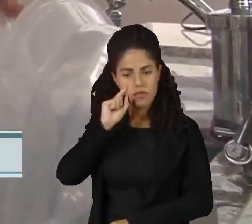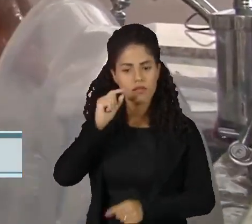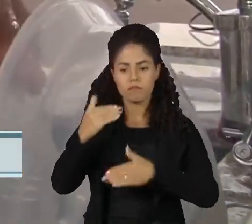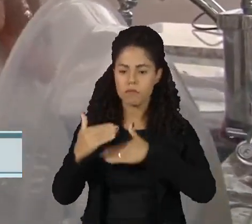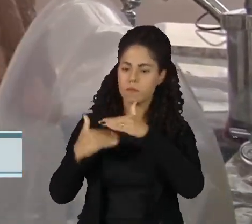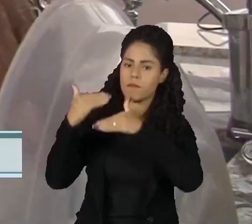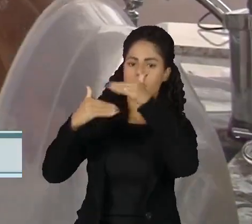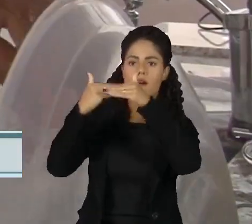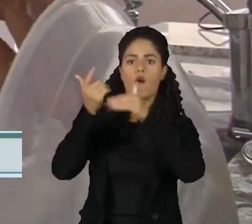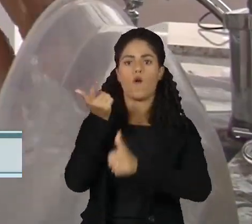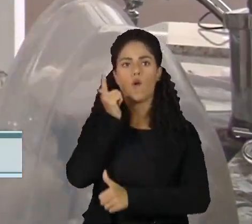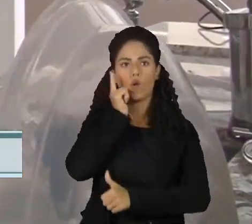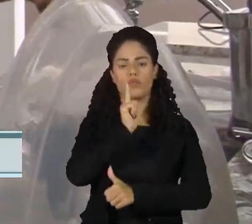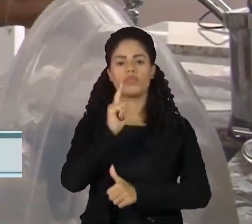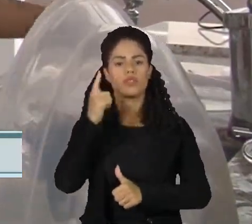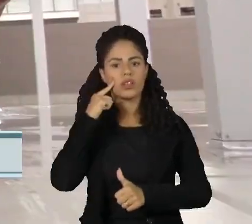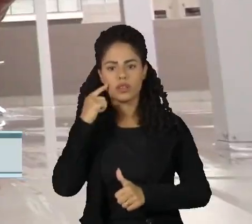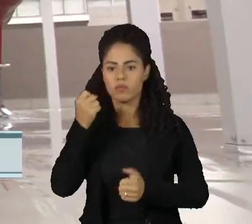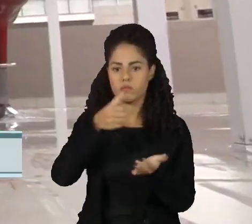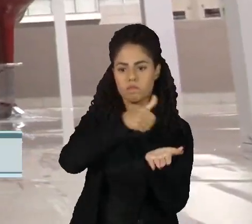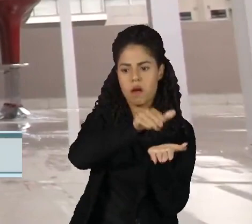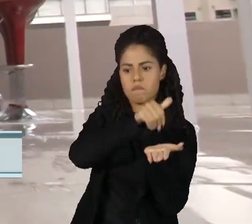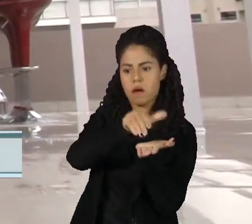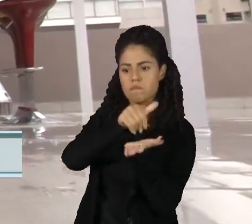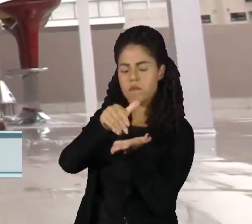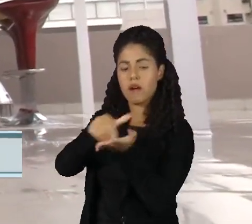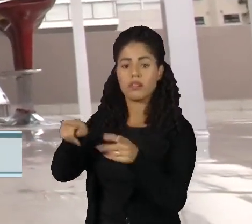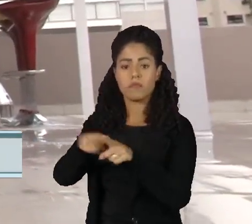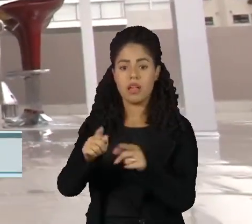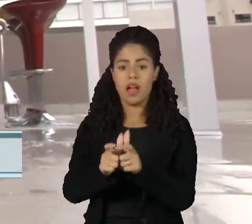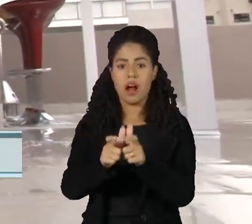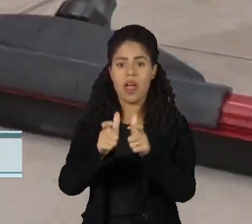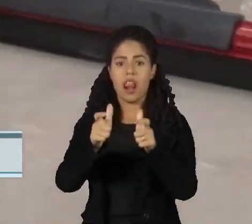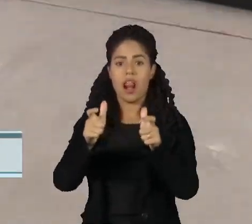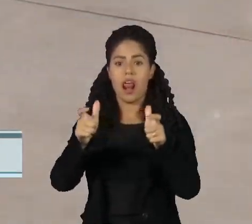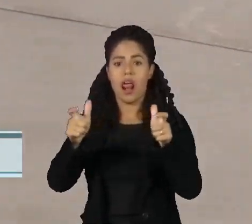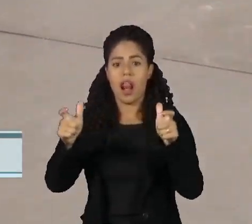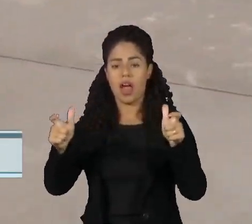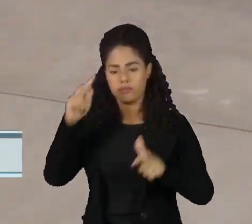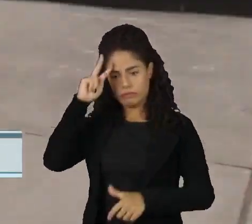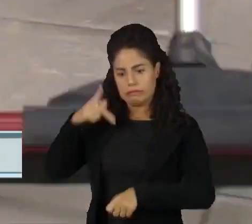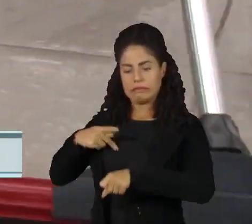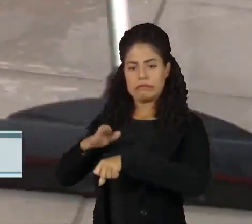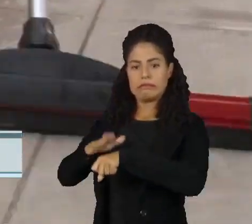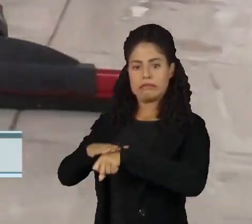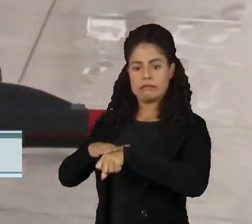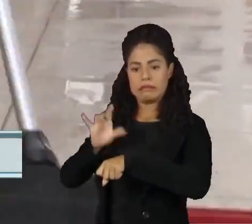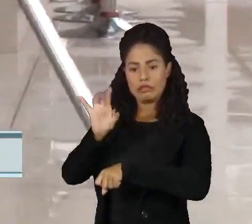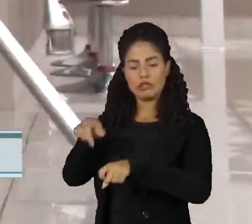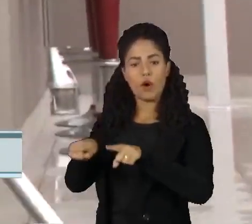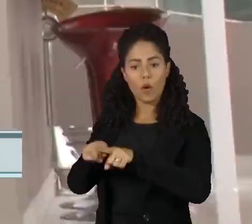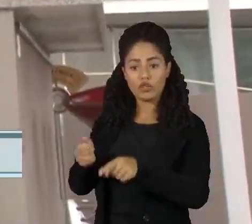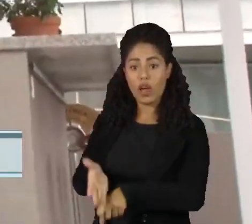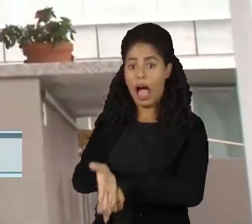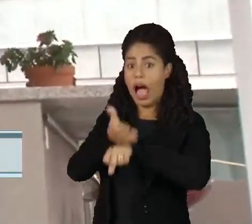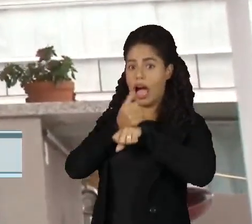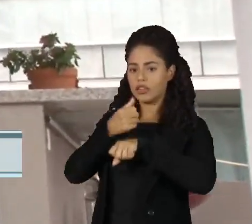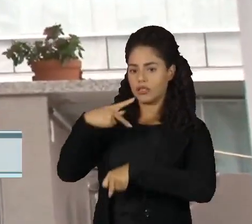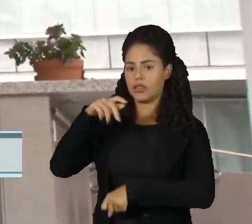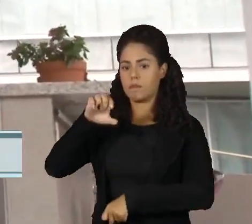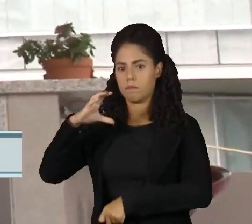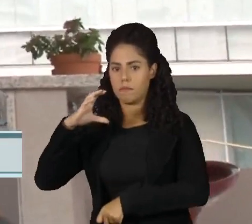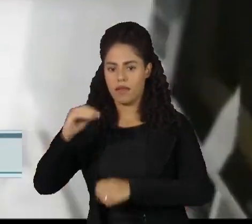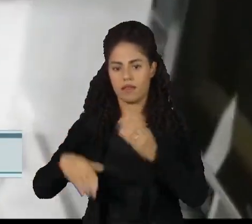avanço provocou demissões e o aumento do trabalho informal como diarista. Antes da PEC, eram